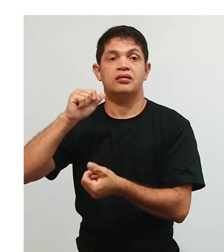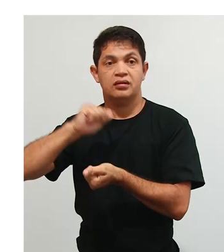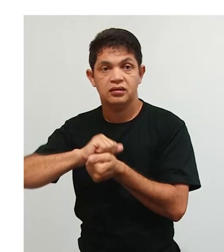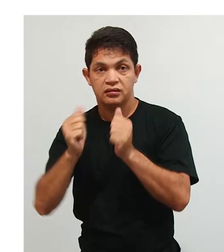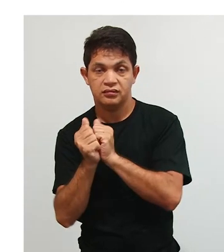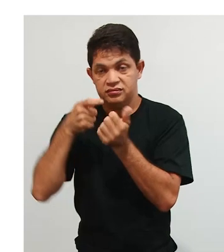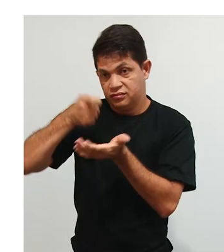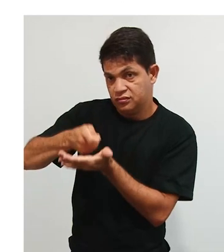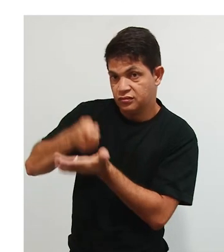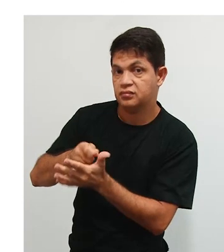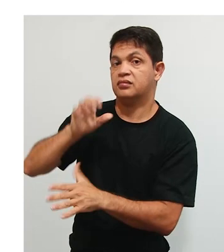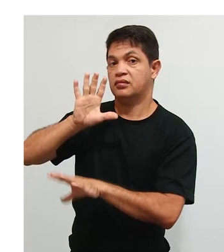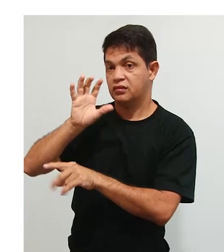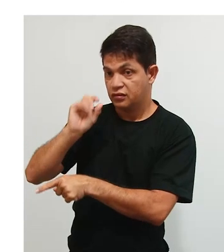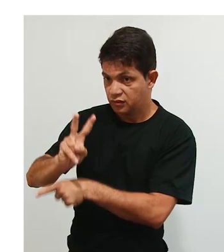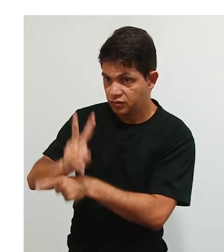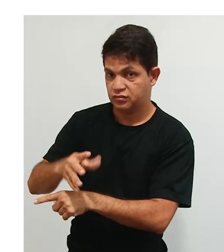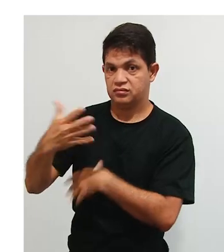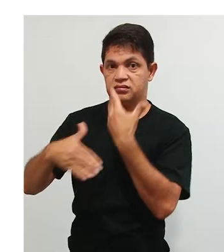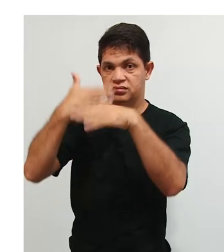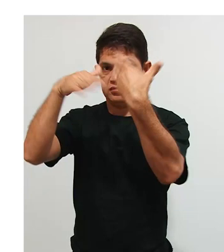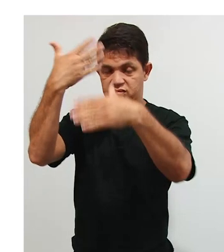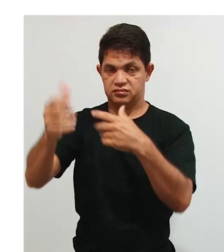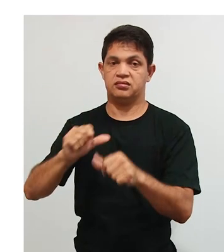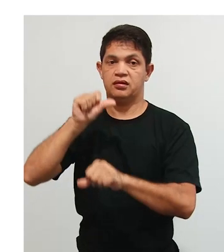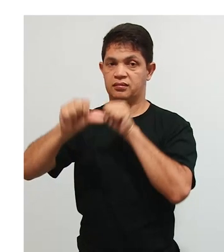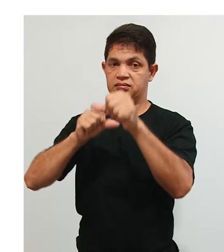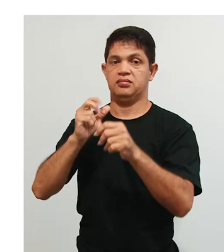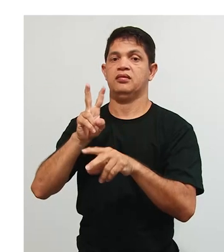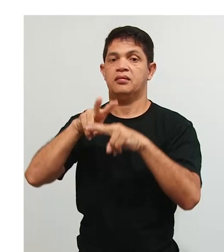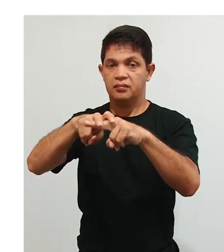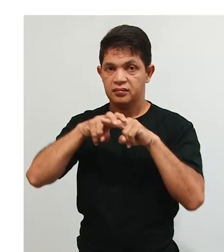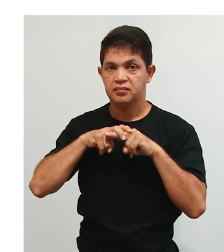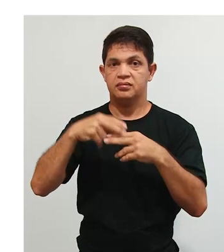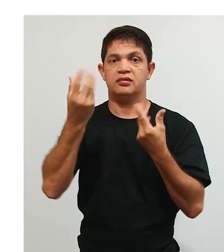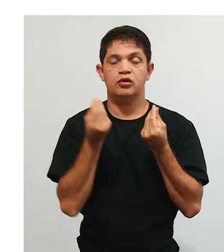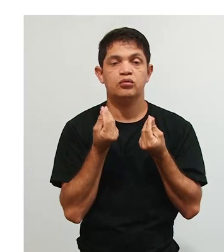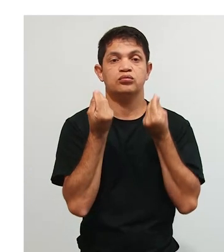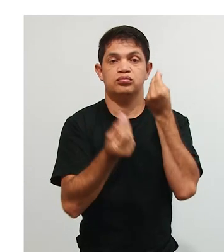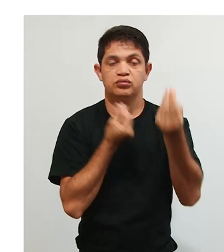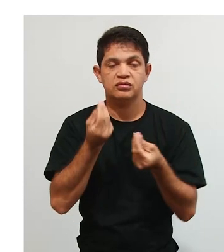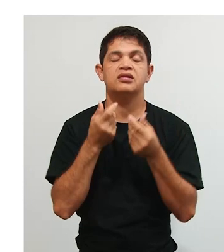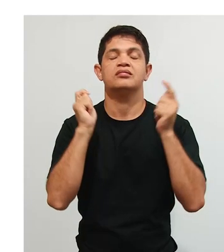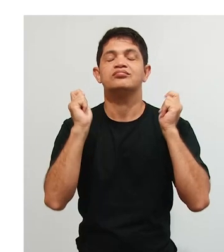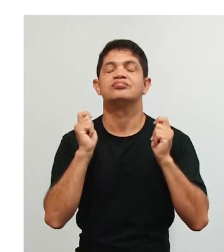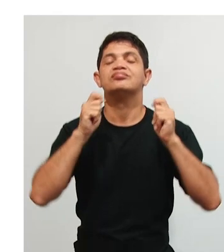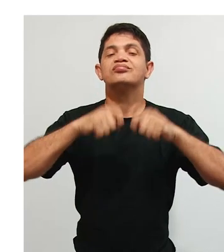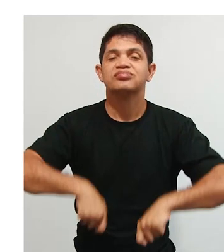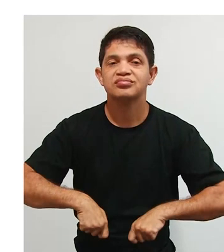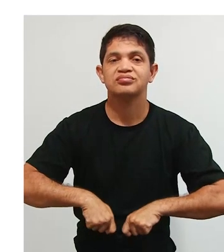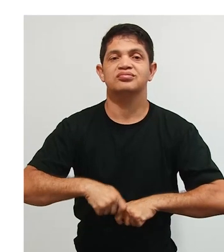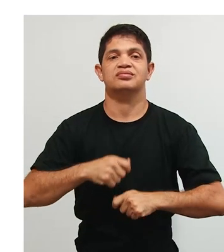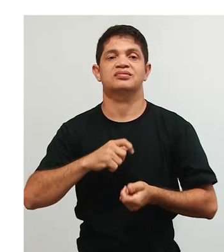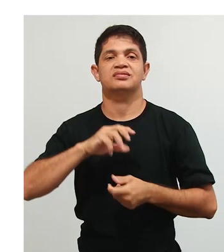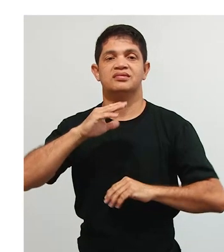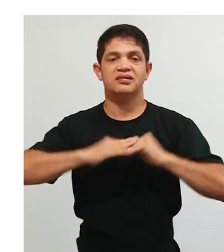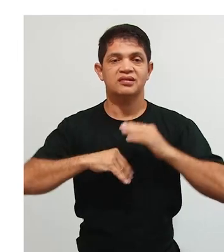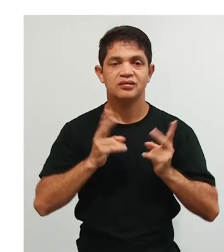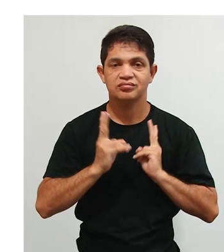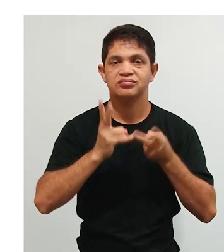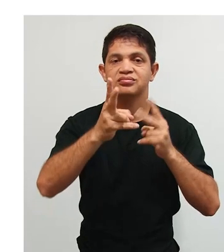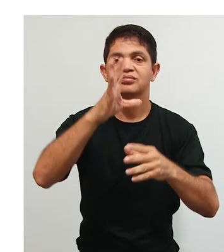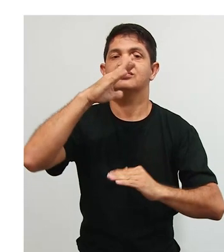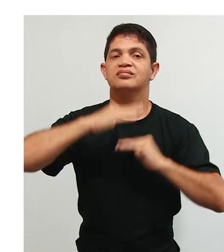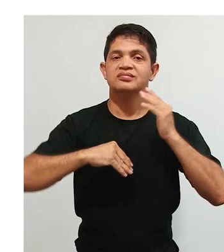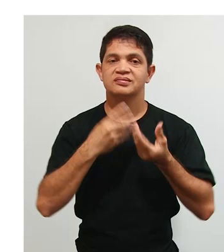mas a seiva não muda. Com isto, sua direção primitiva e se a planta continuar a